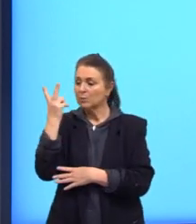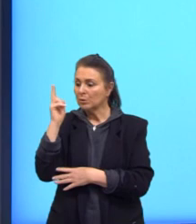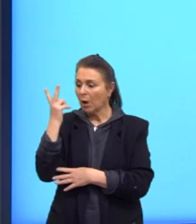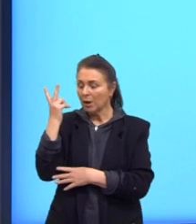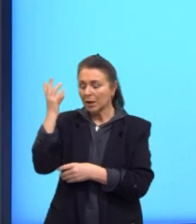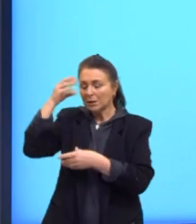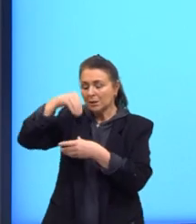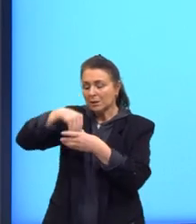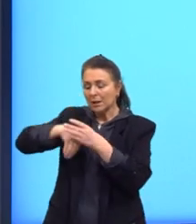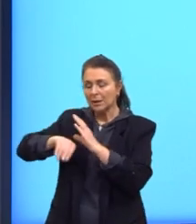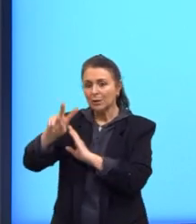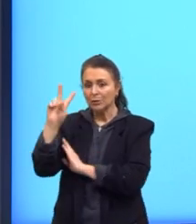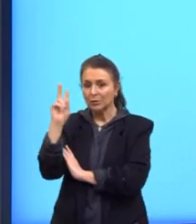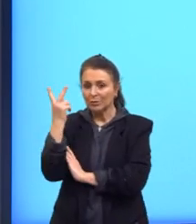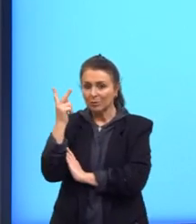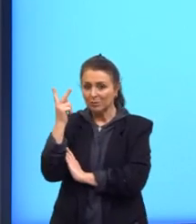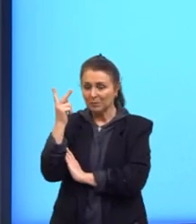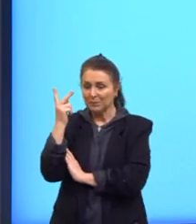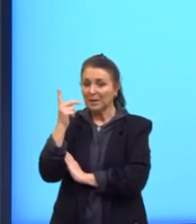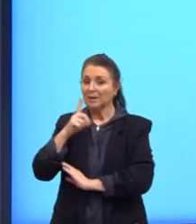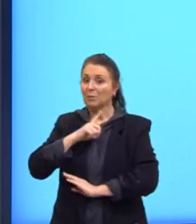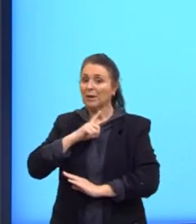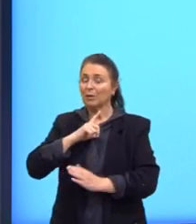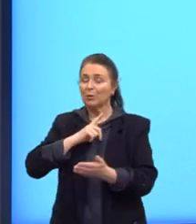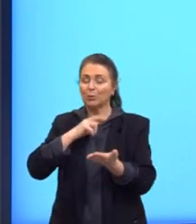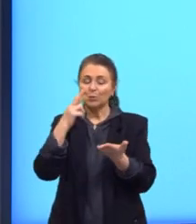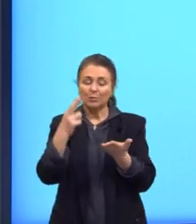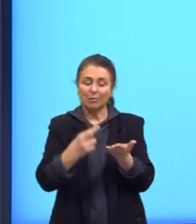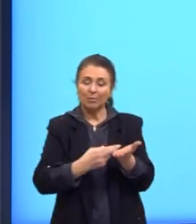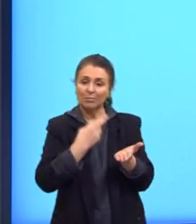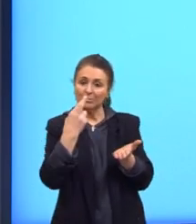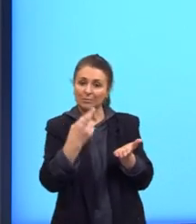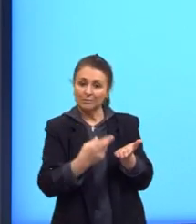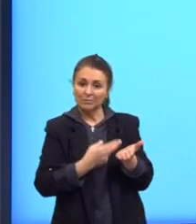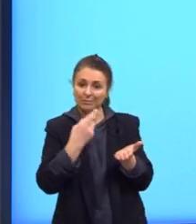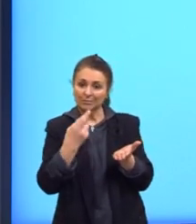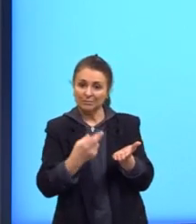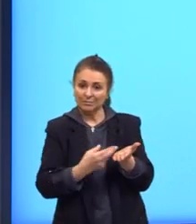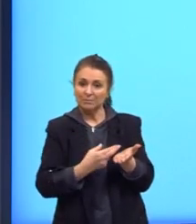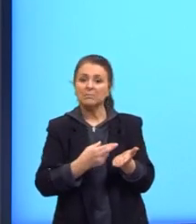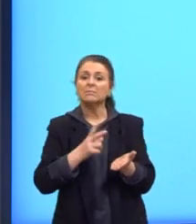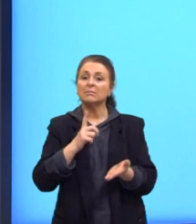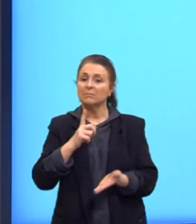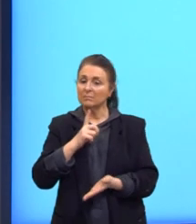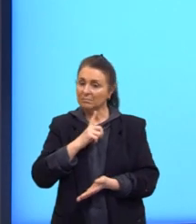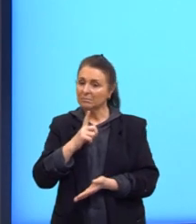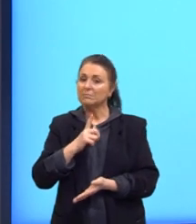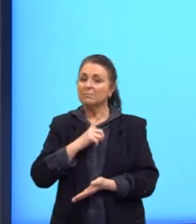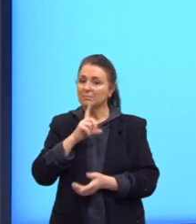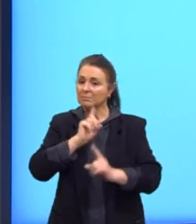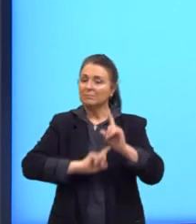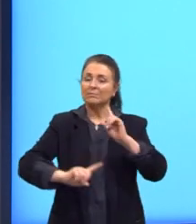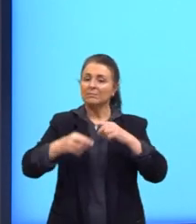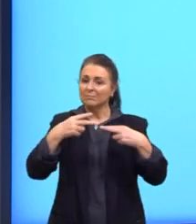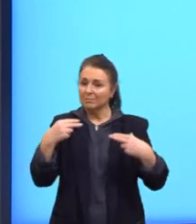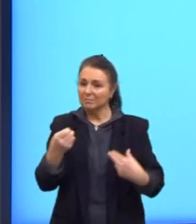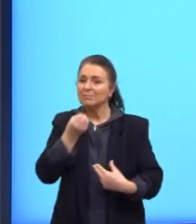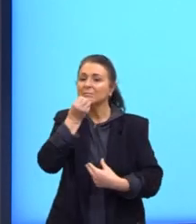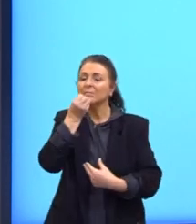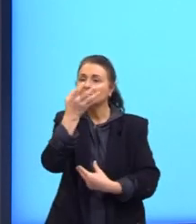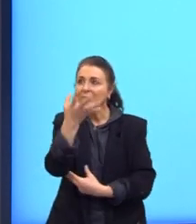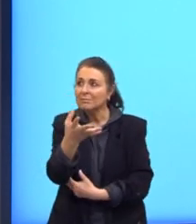que ela traz nos romances sempre tem um fundo histórico. Ela traz